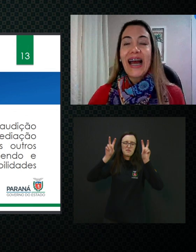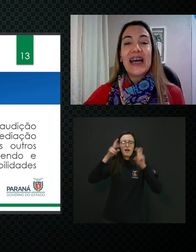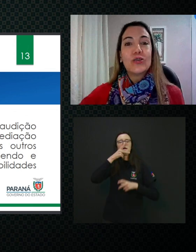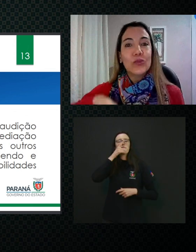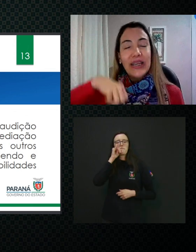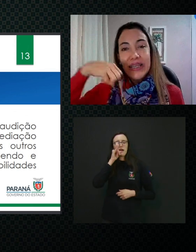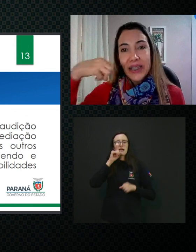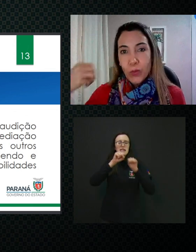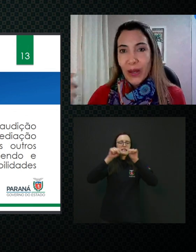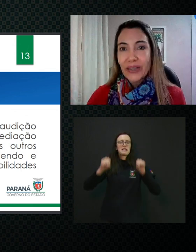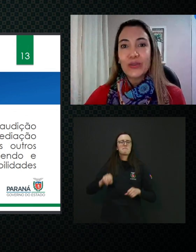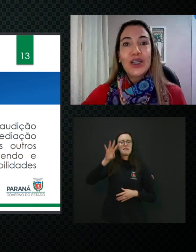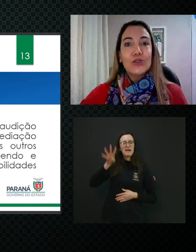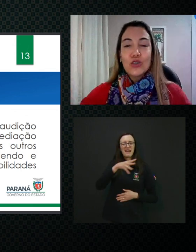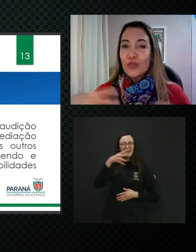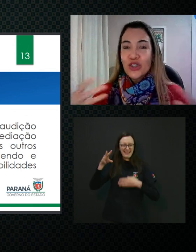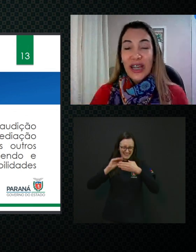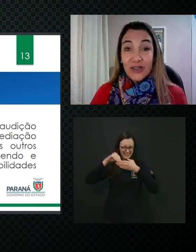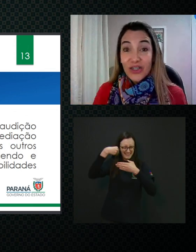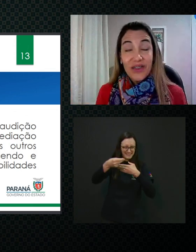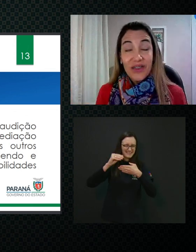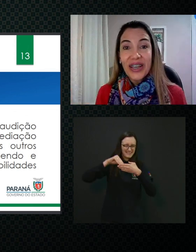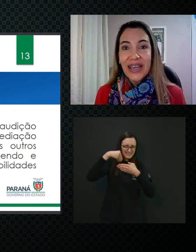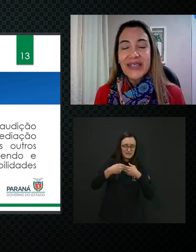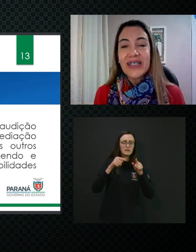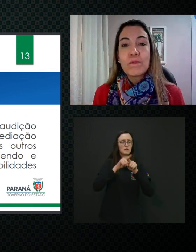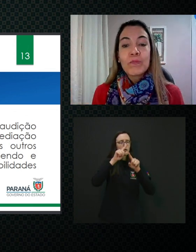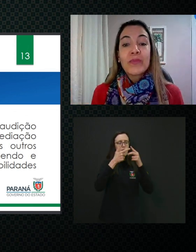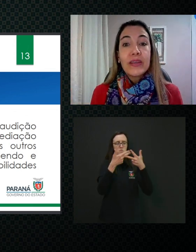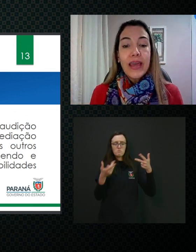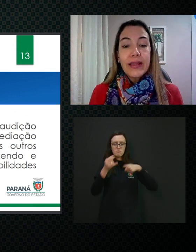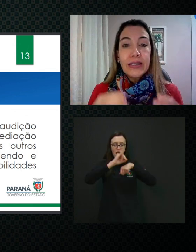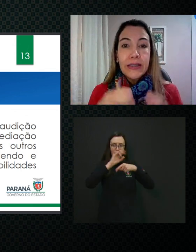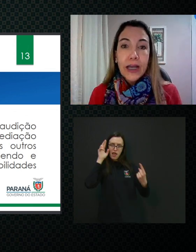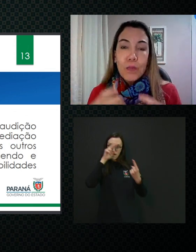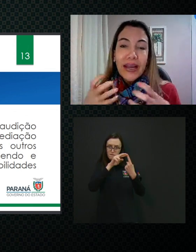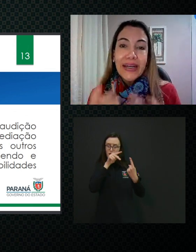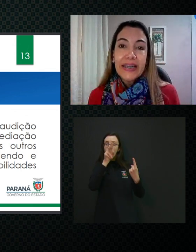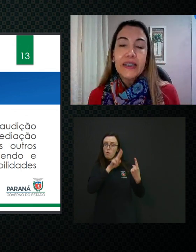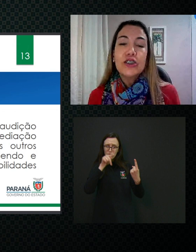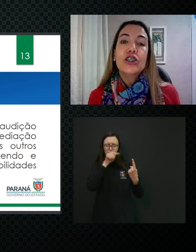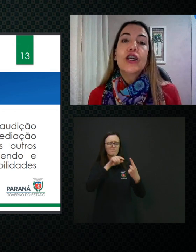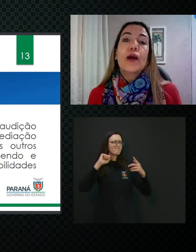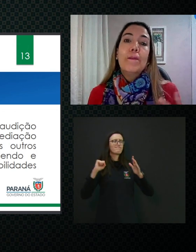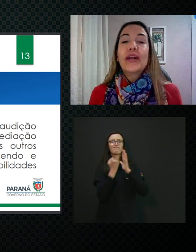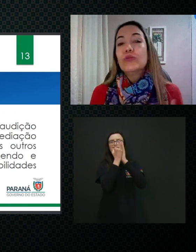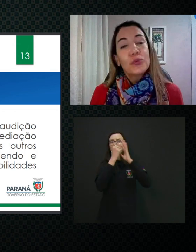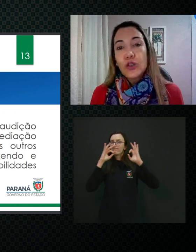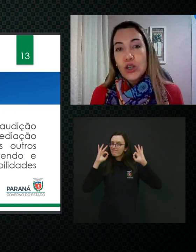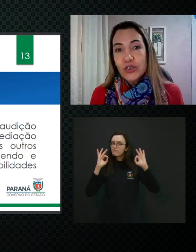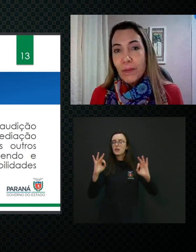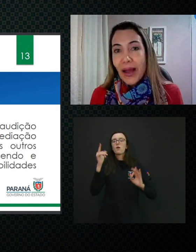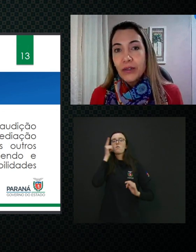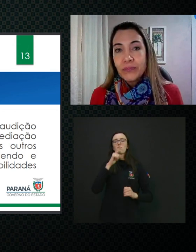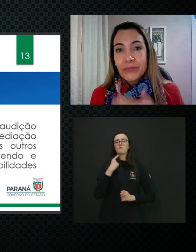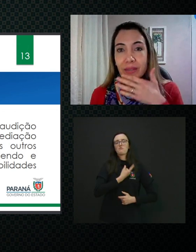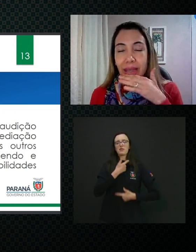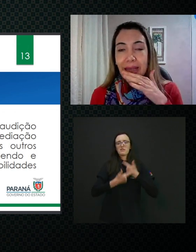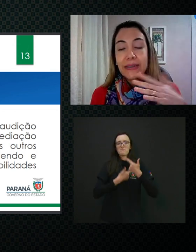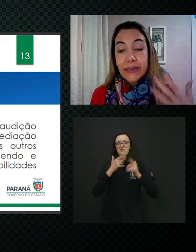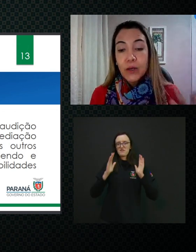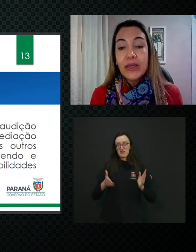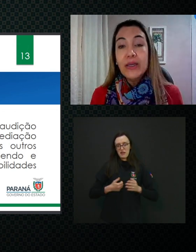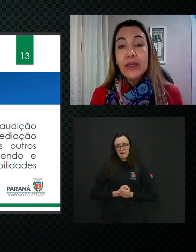calendário, ele que é o pai dos objetos de referência, que é tão marcante para o nosso trabalho,